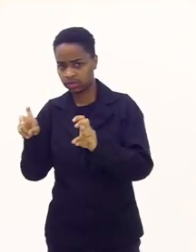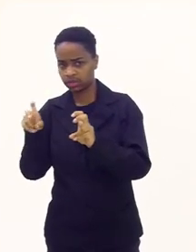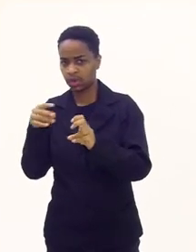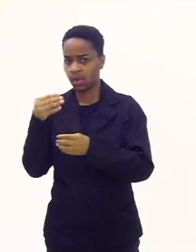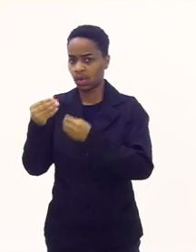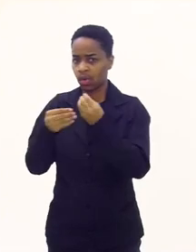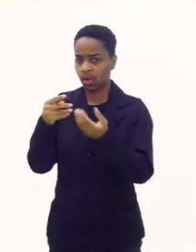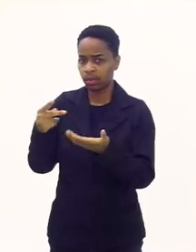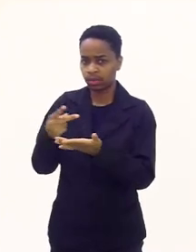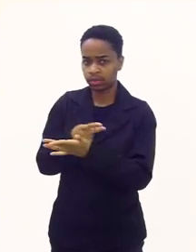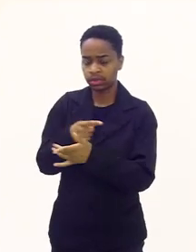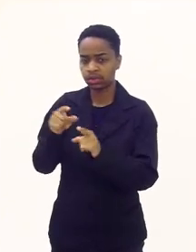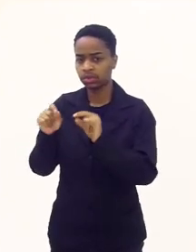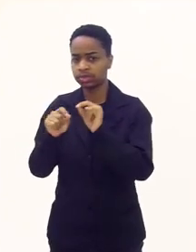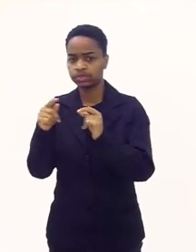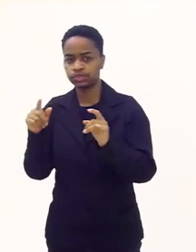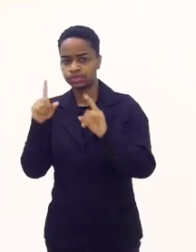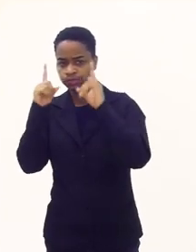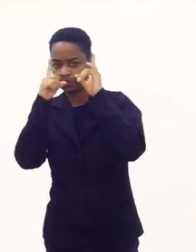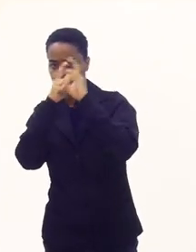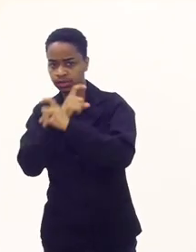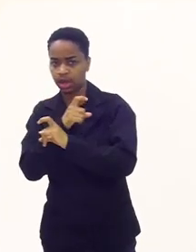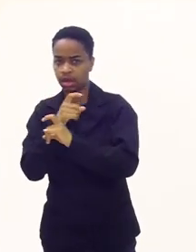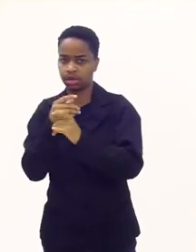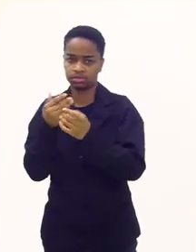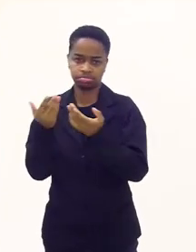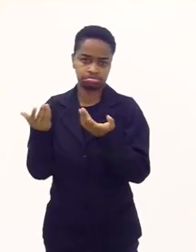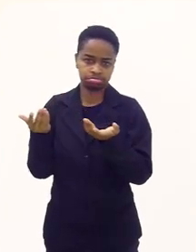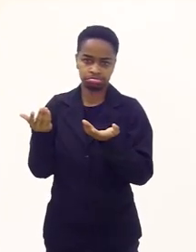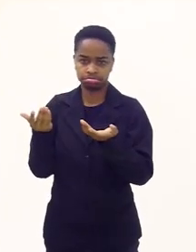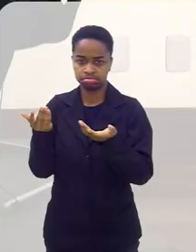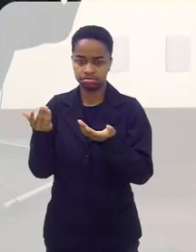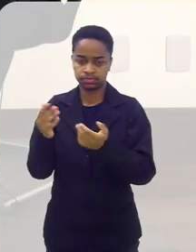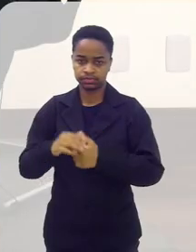isso? Como foi? As dificuldades que tiveram?